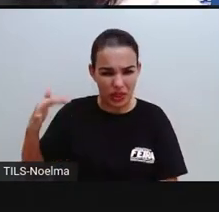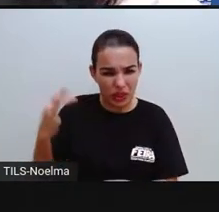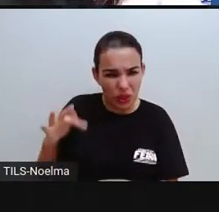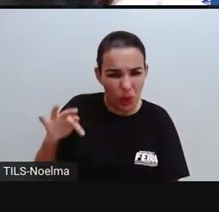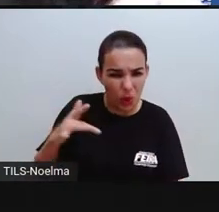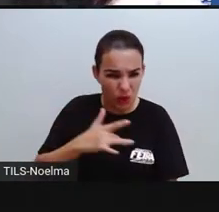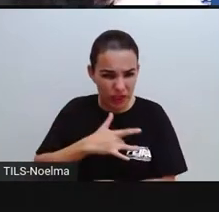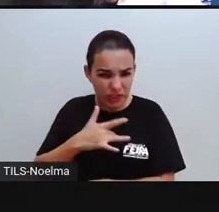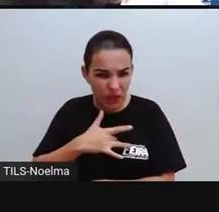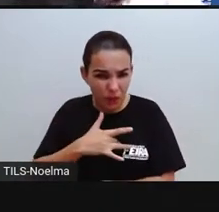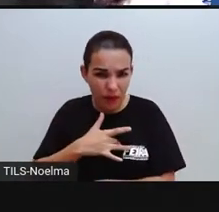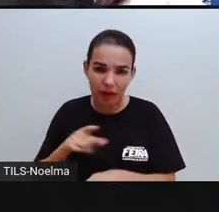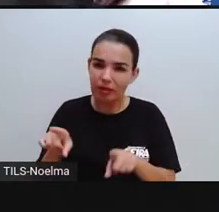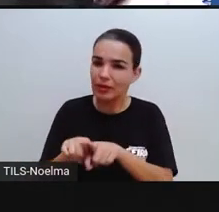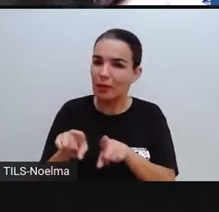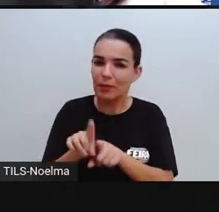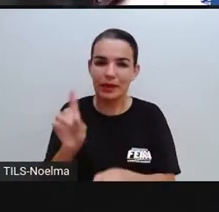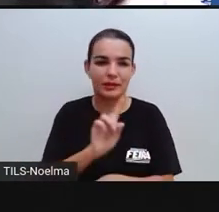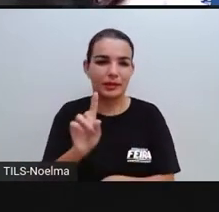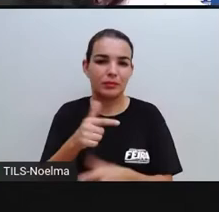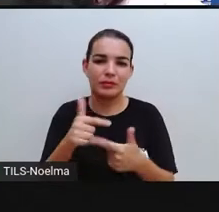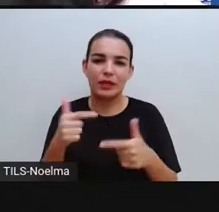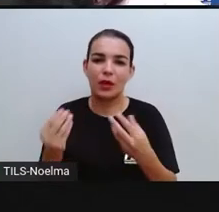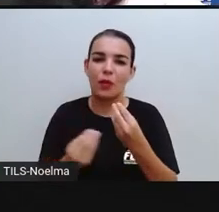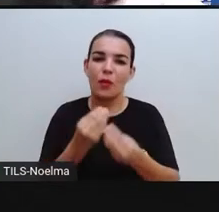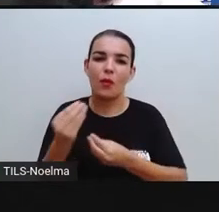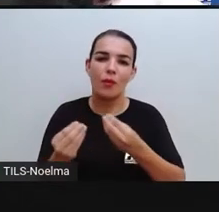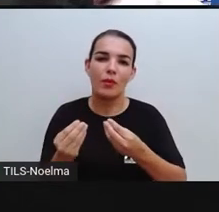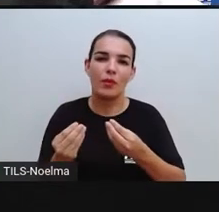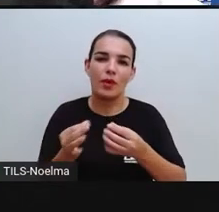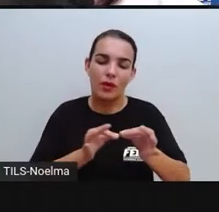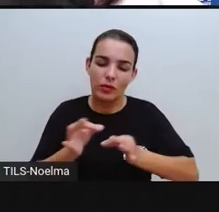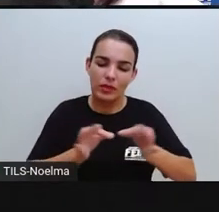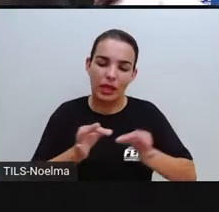também não consertam corações amassados.